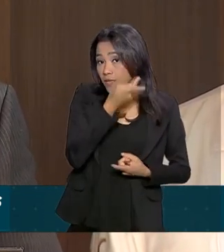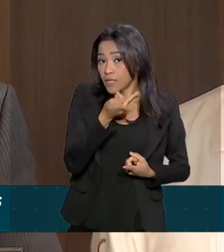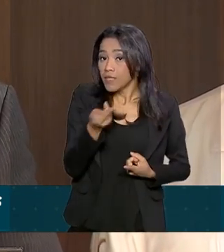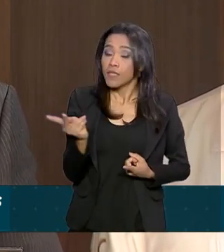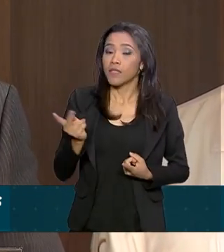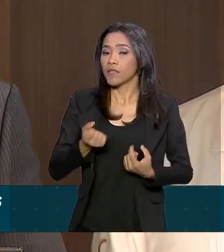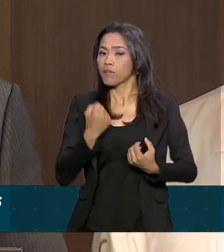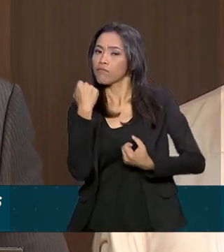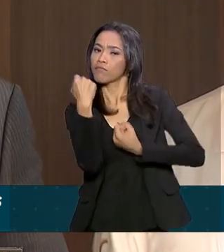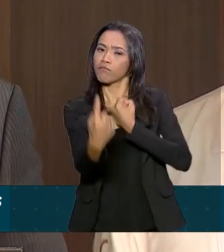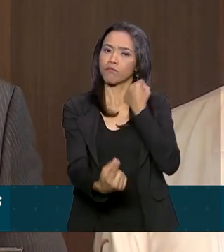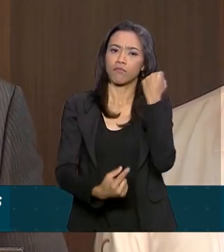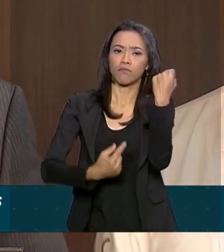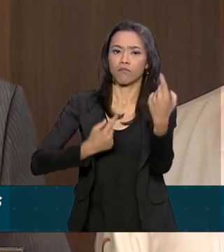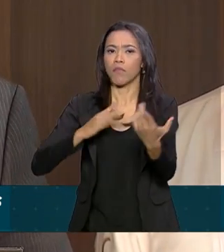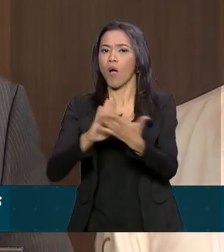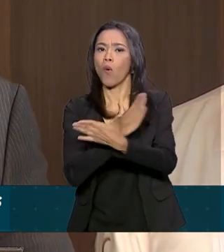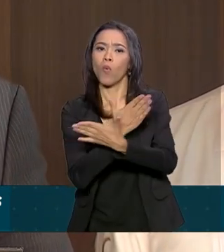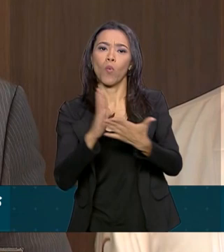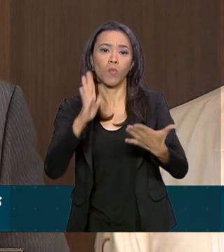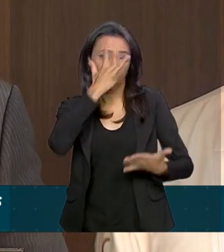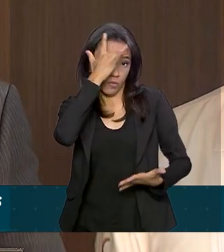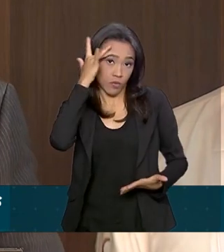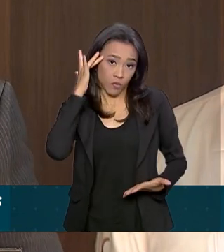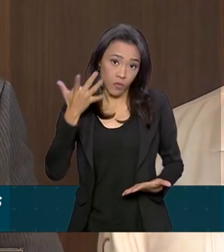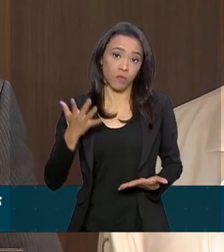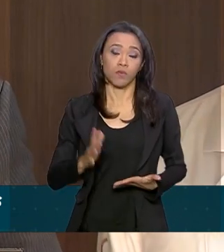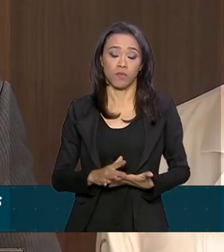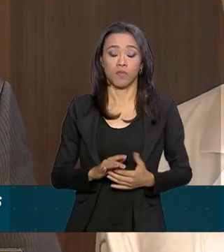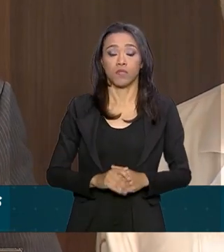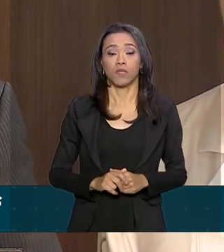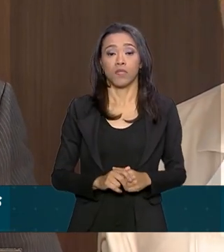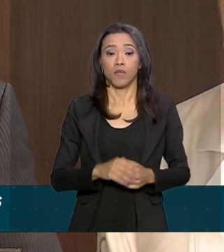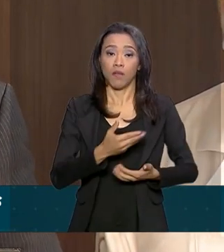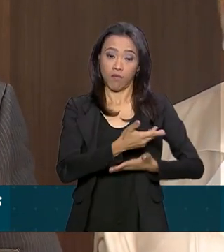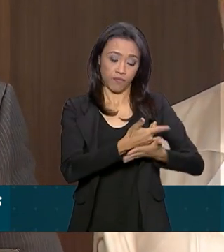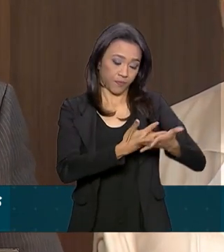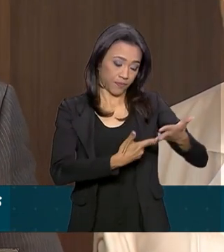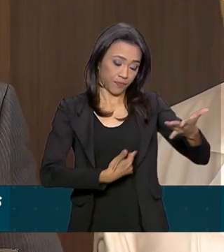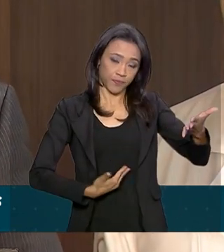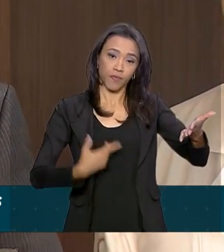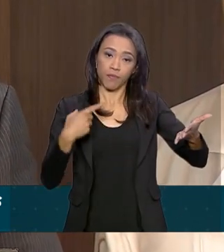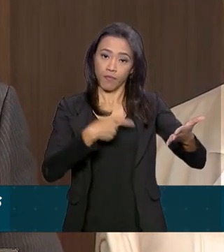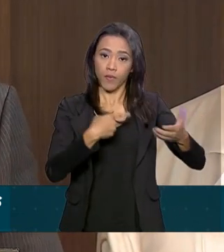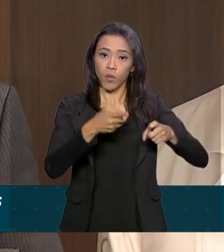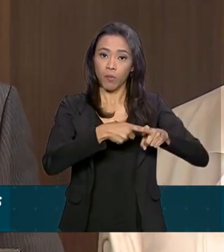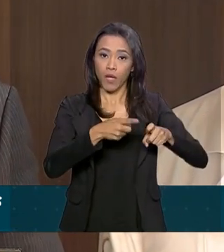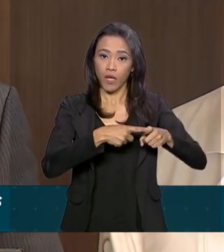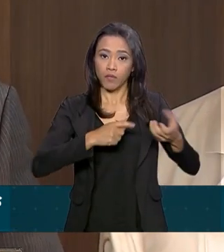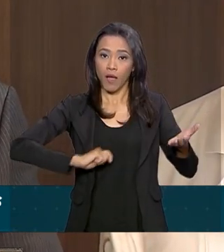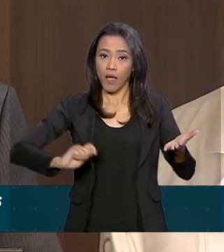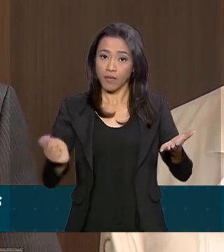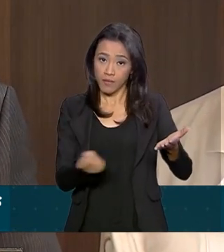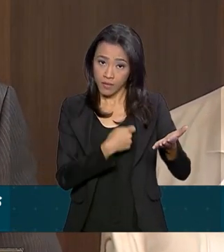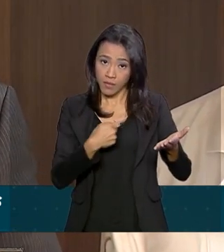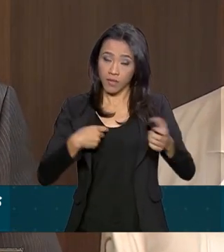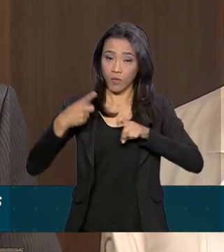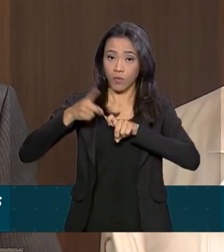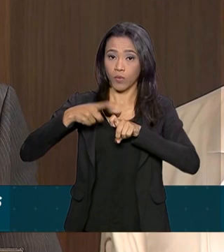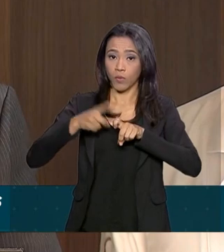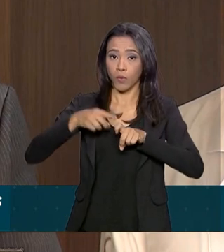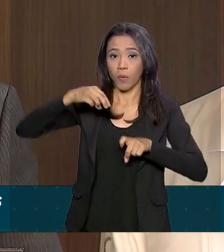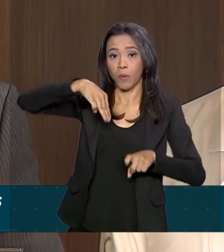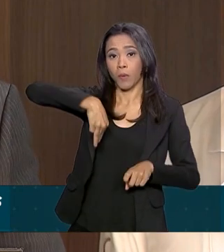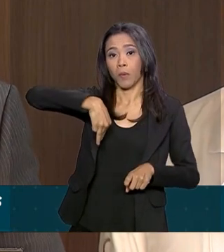restritas. Assinam o boletim. Dr. Antônio Luiz de Vasconcelos Macedo, cirurgião